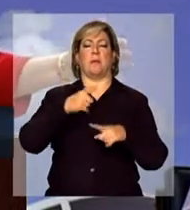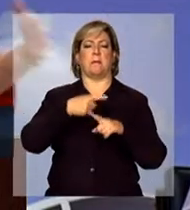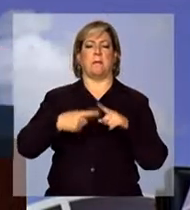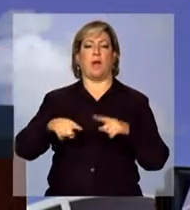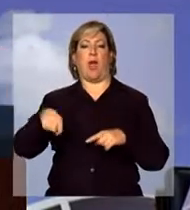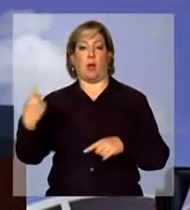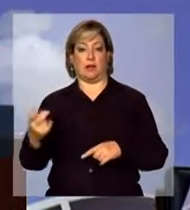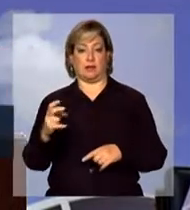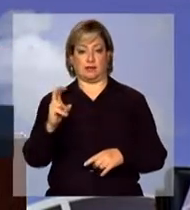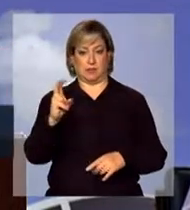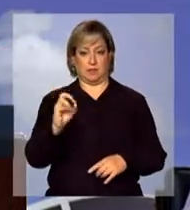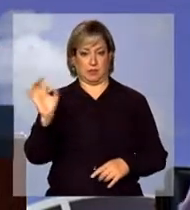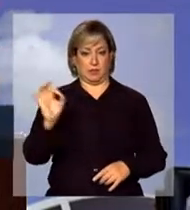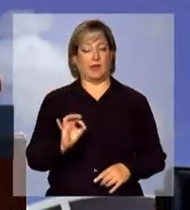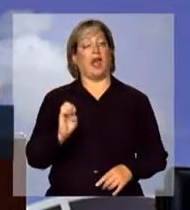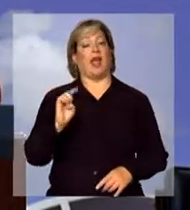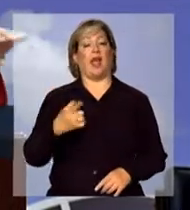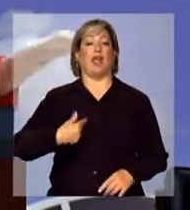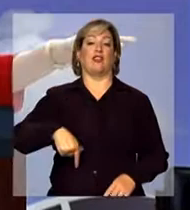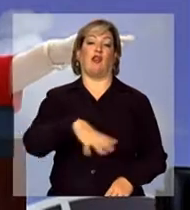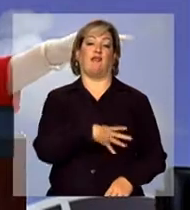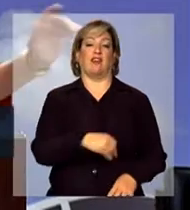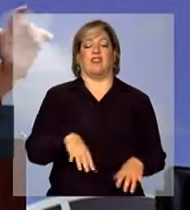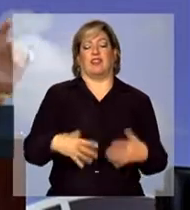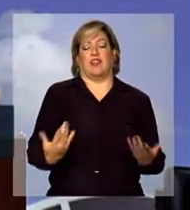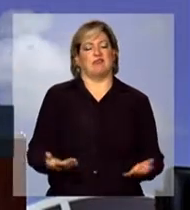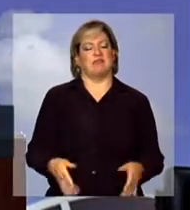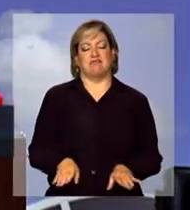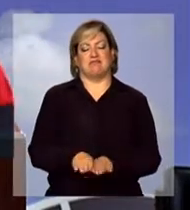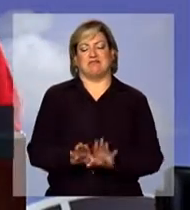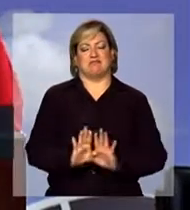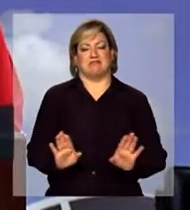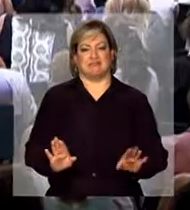metade são nossos filhos, então está tudo em casa.